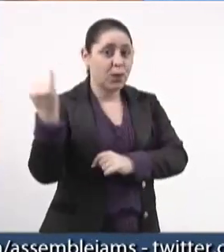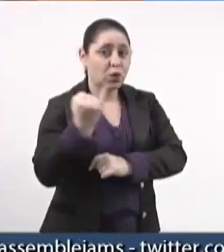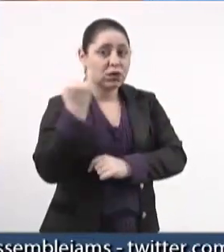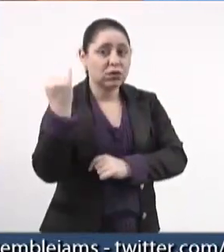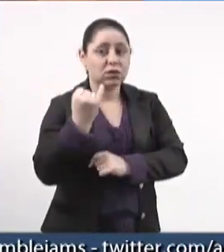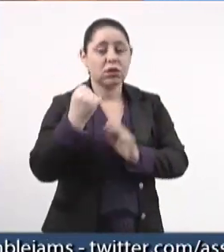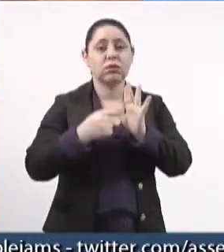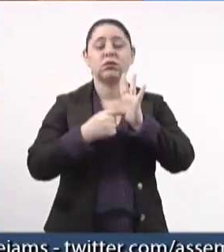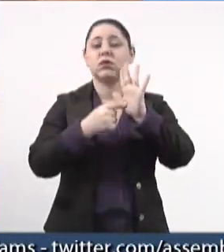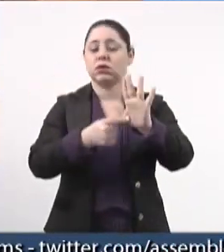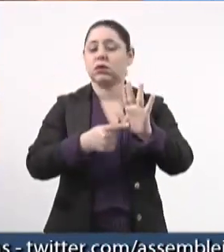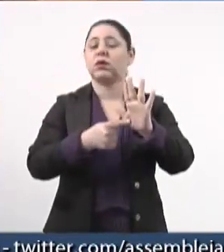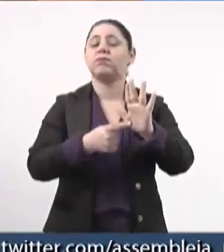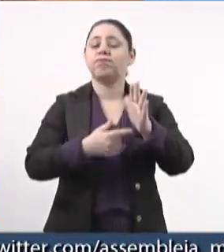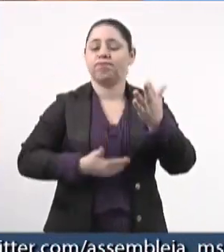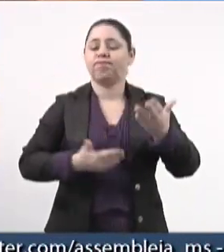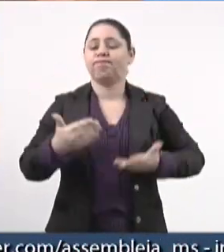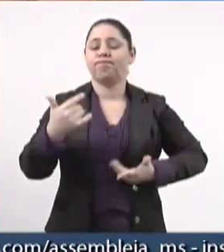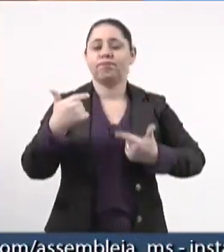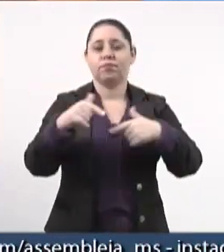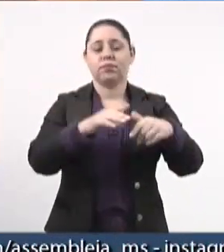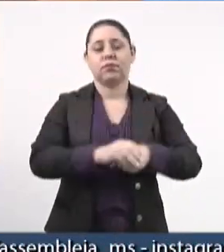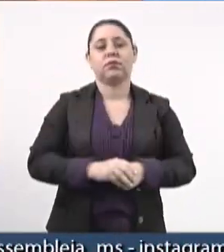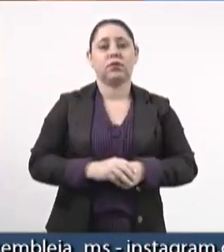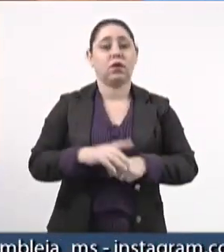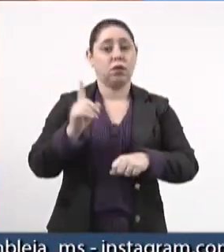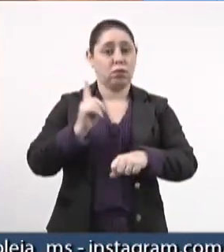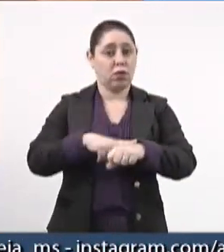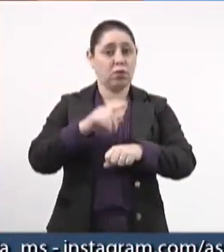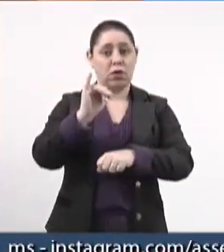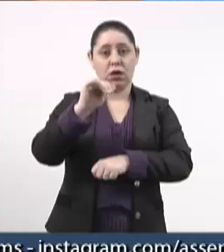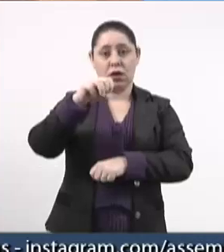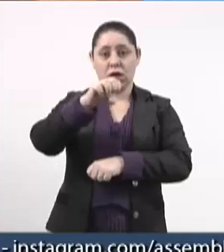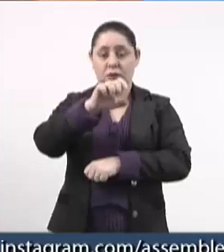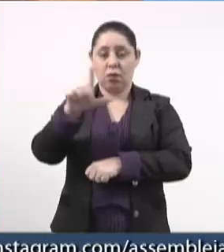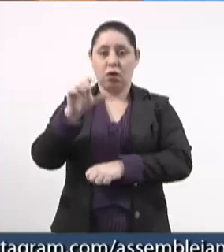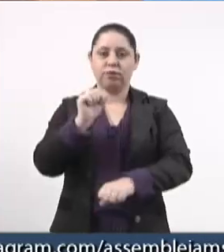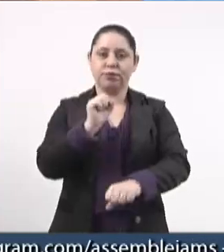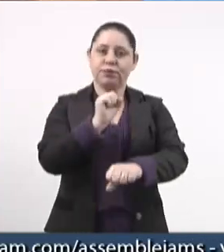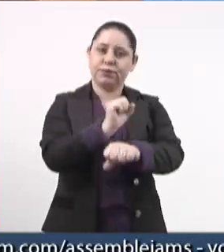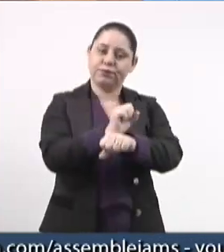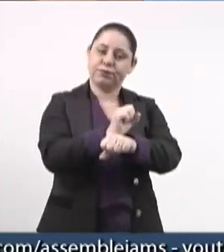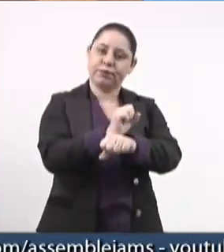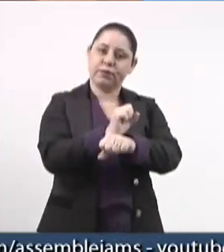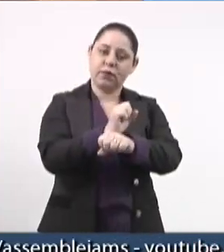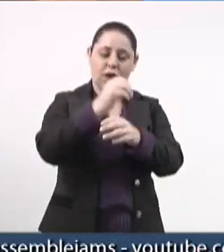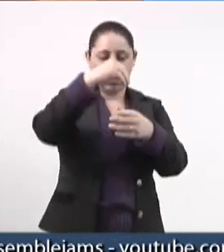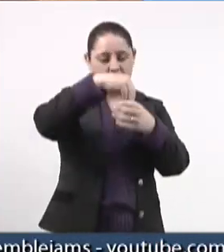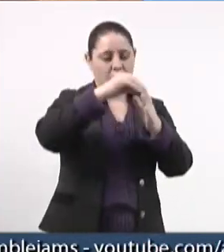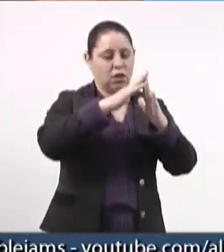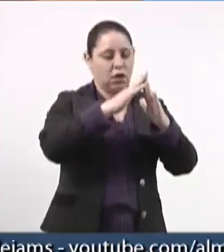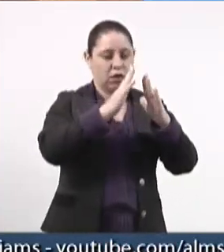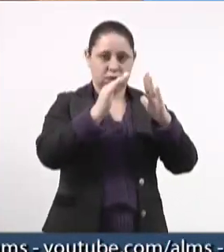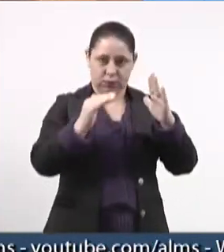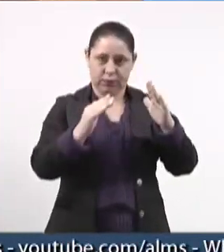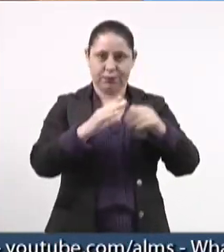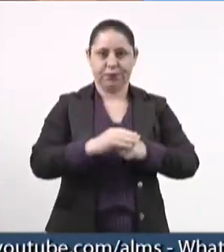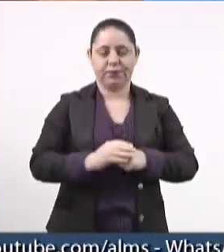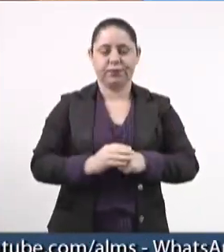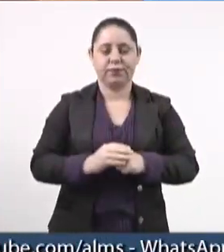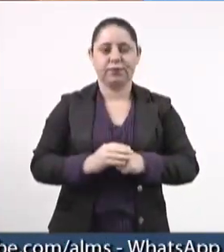deste funcionamento. No momento em que o IMOL foi suspenso na Casa da Mulher Brasileira,